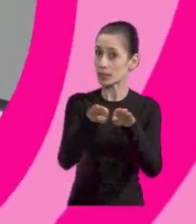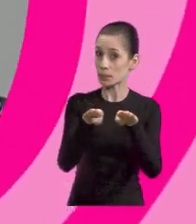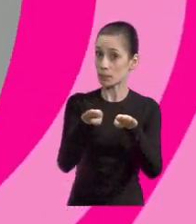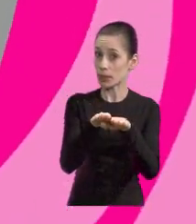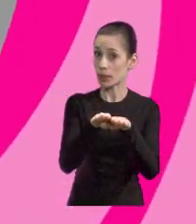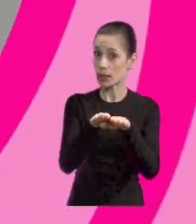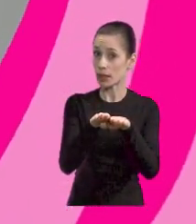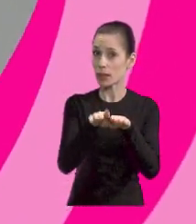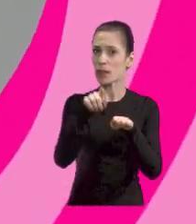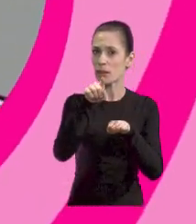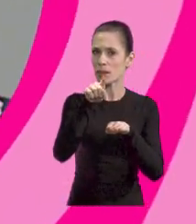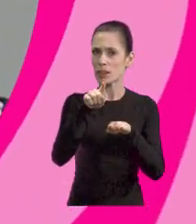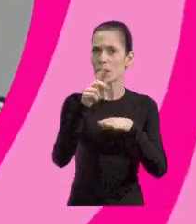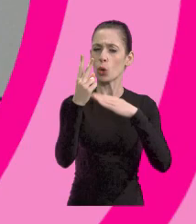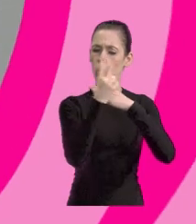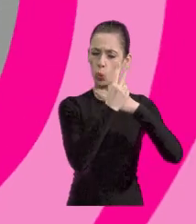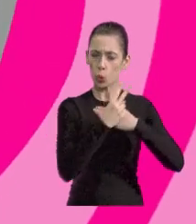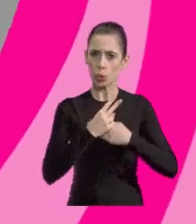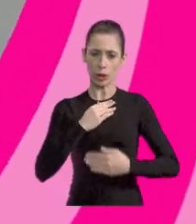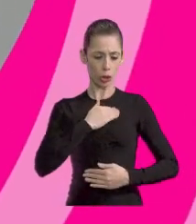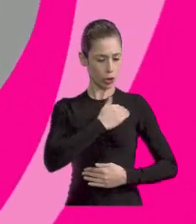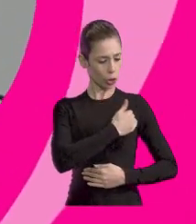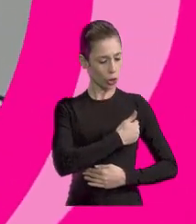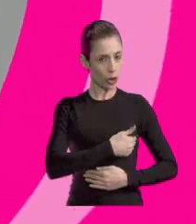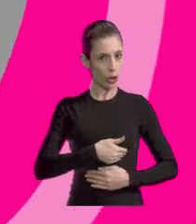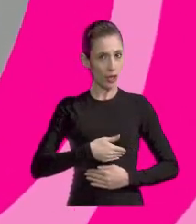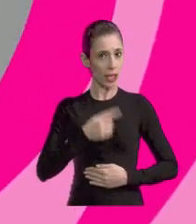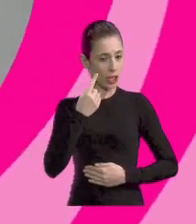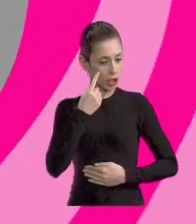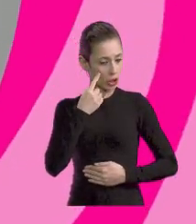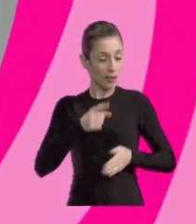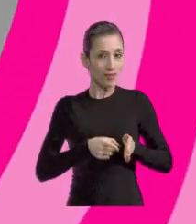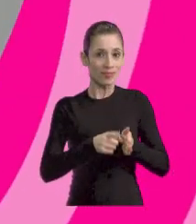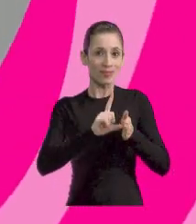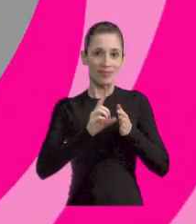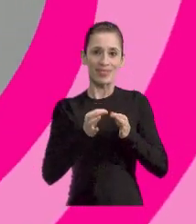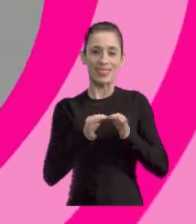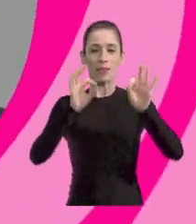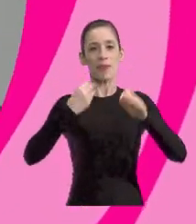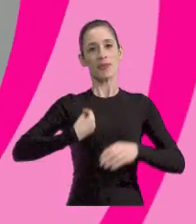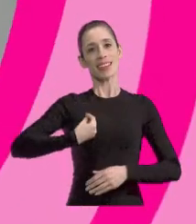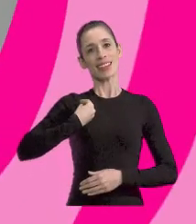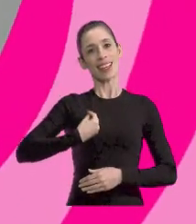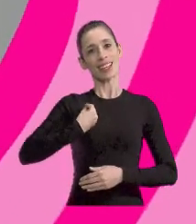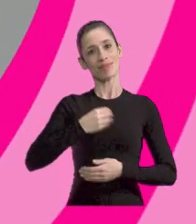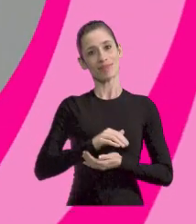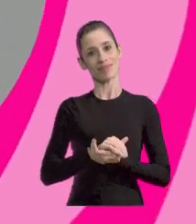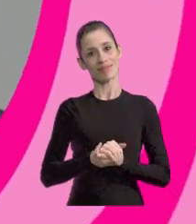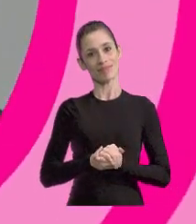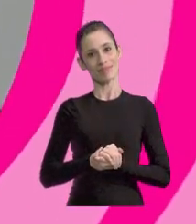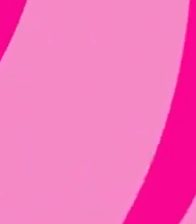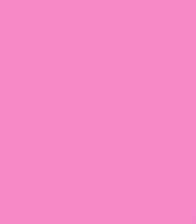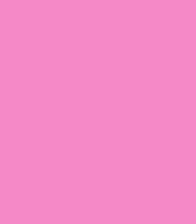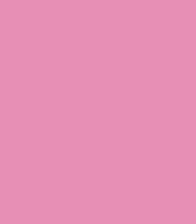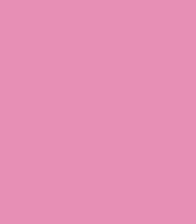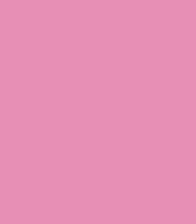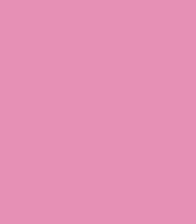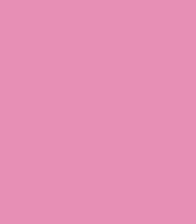com você também. Fique alerta, se toque, o diagnóstico precoce salva vidas.